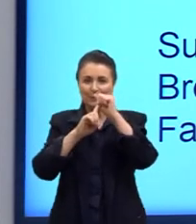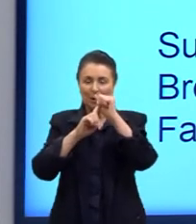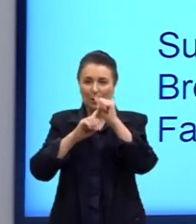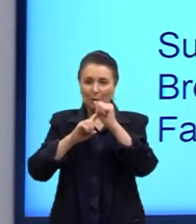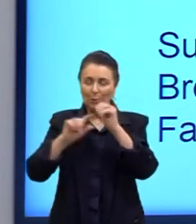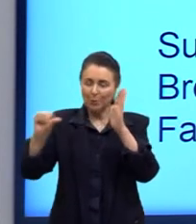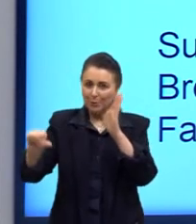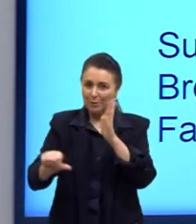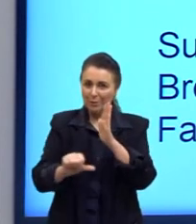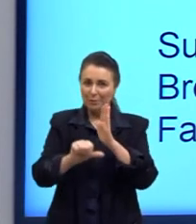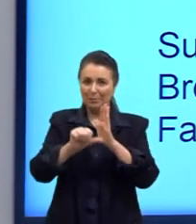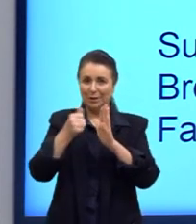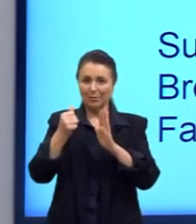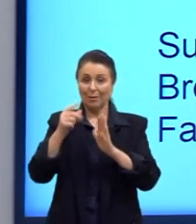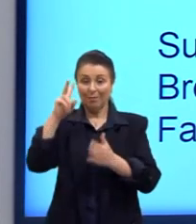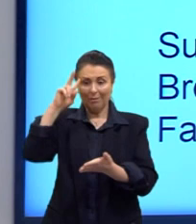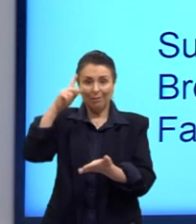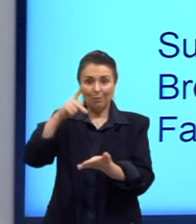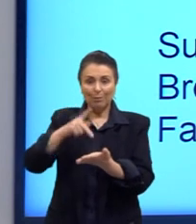reconhecido